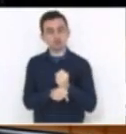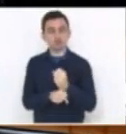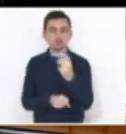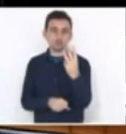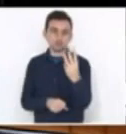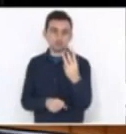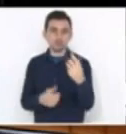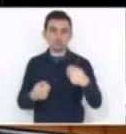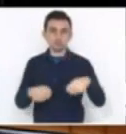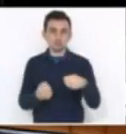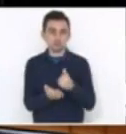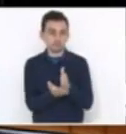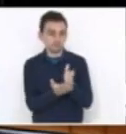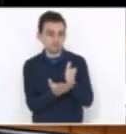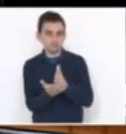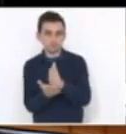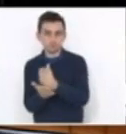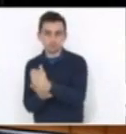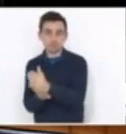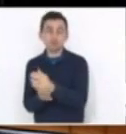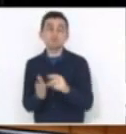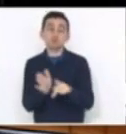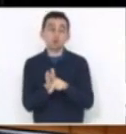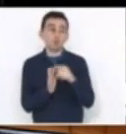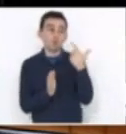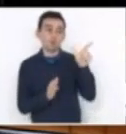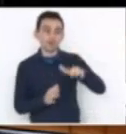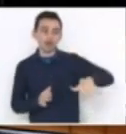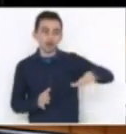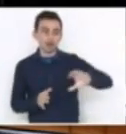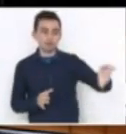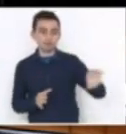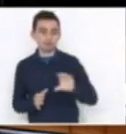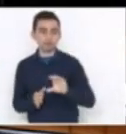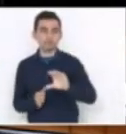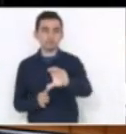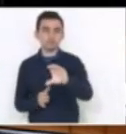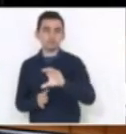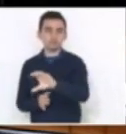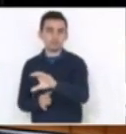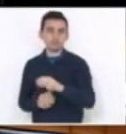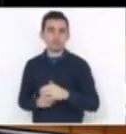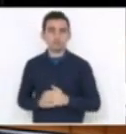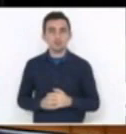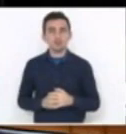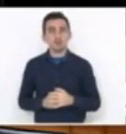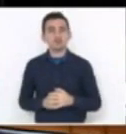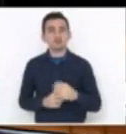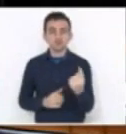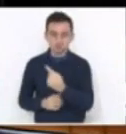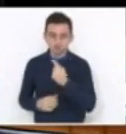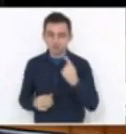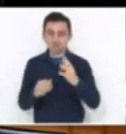terão que ser deslocados de outras áreas. E nós, aqui da tribuna, todos os dias assistimos com absoluta